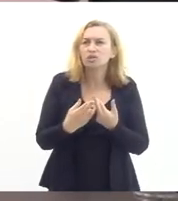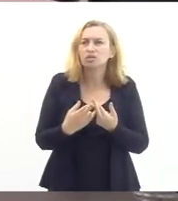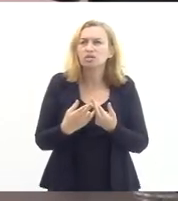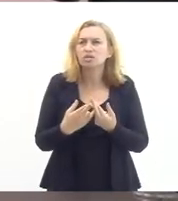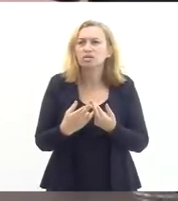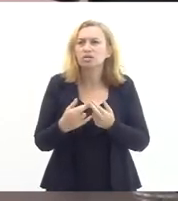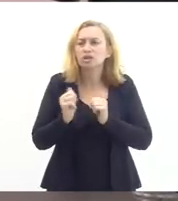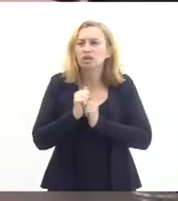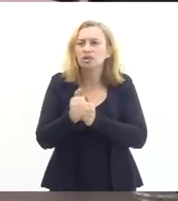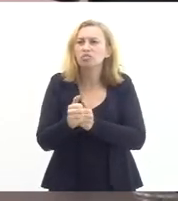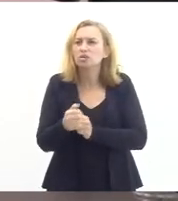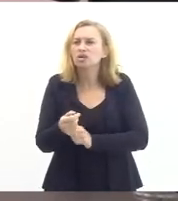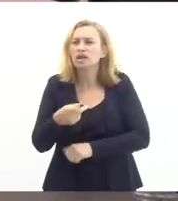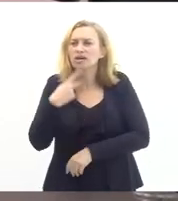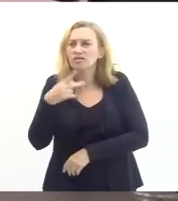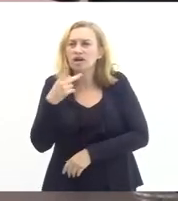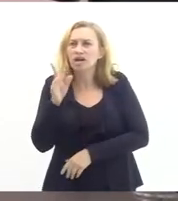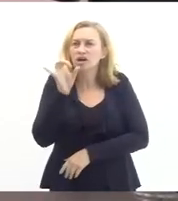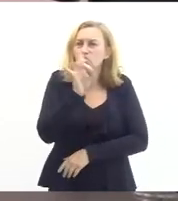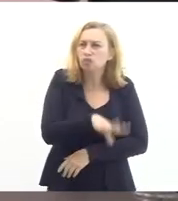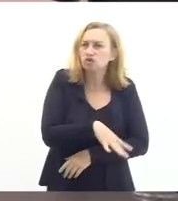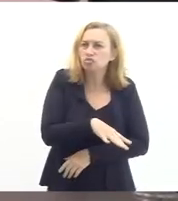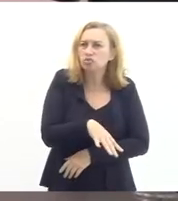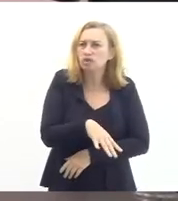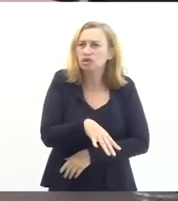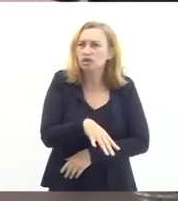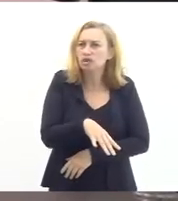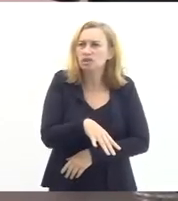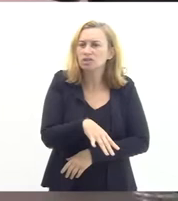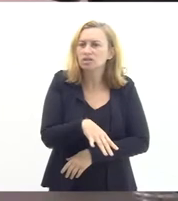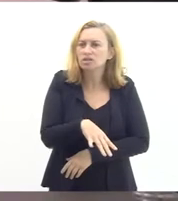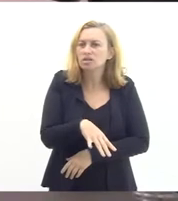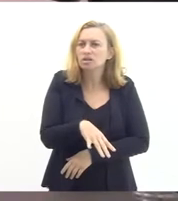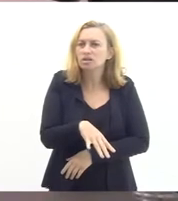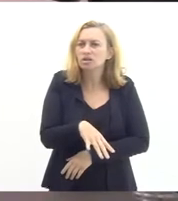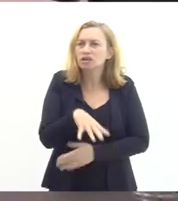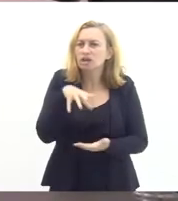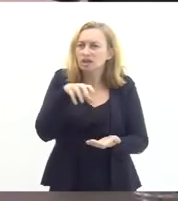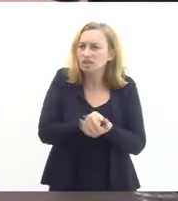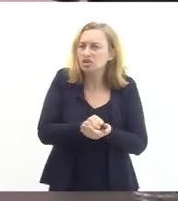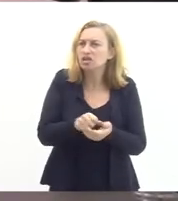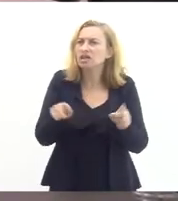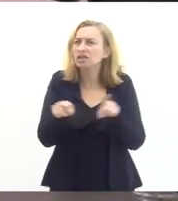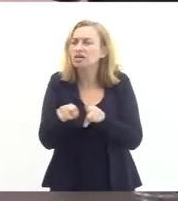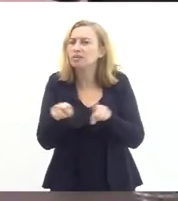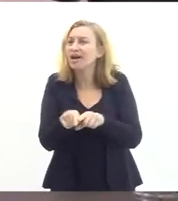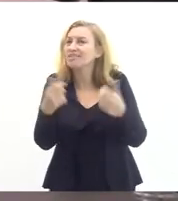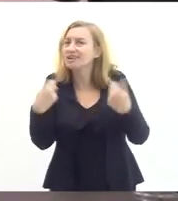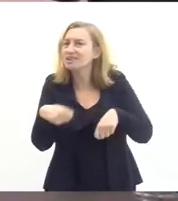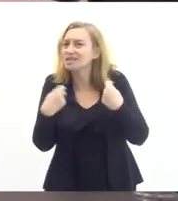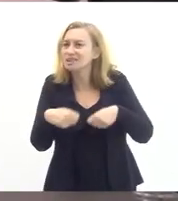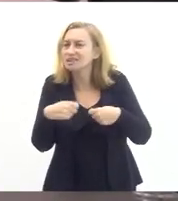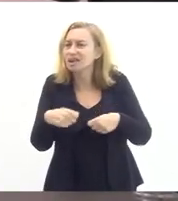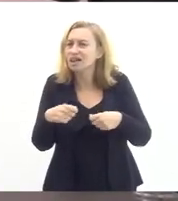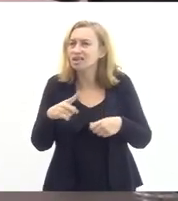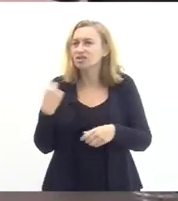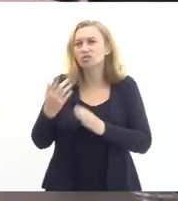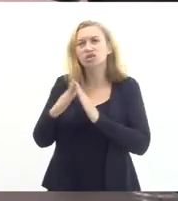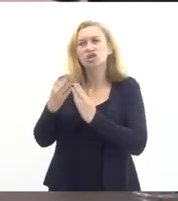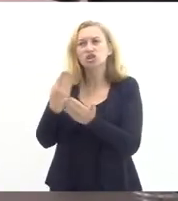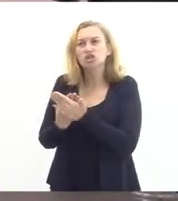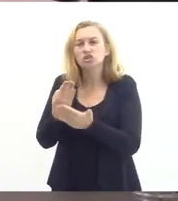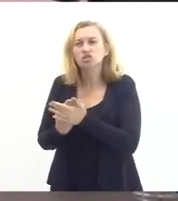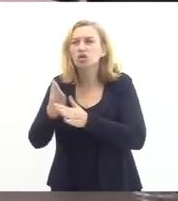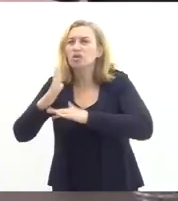acompanhando um pouco da fala da última fala a gente quer registrar também a carência que tem a nossa unidade em relação a